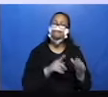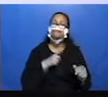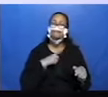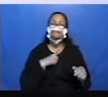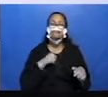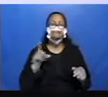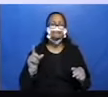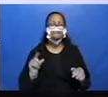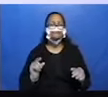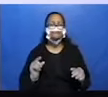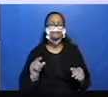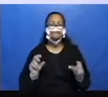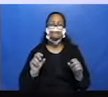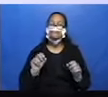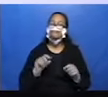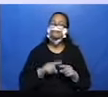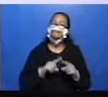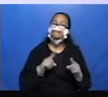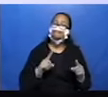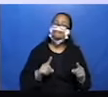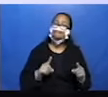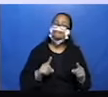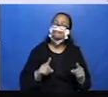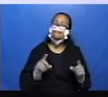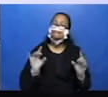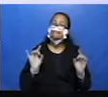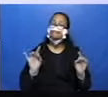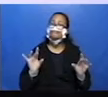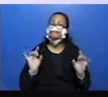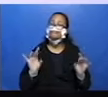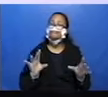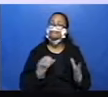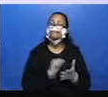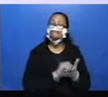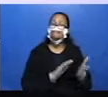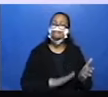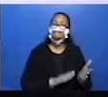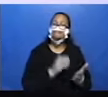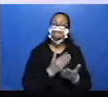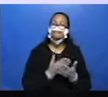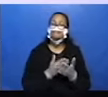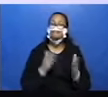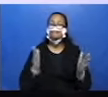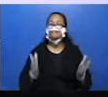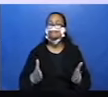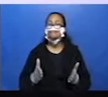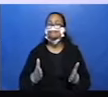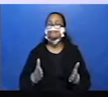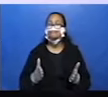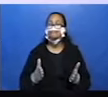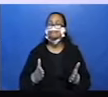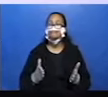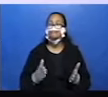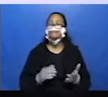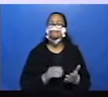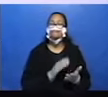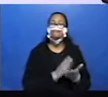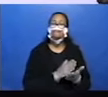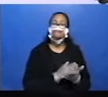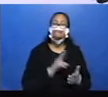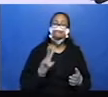sobre as atividades da aula de hoje. Orientação da tarefa, página 21.